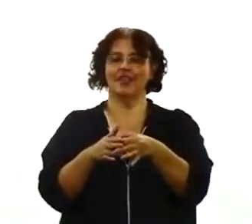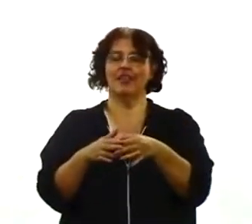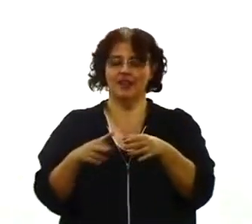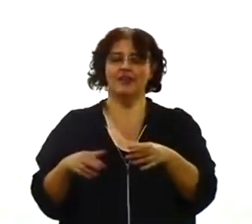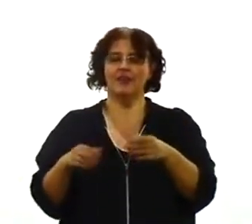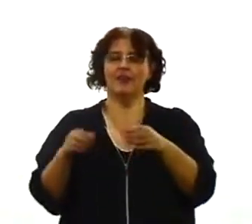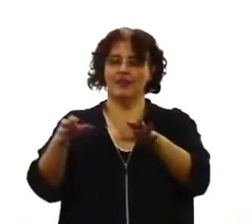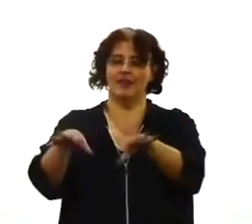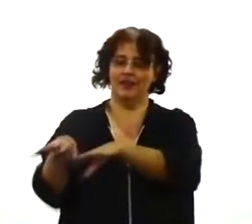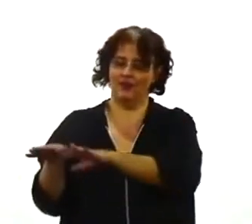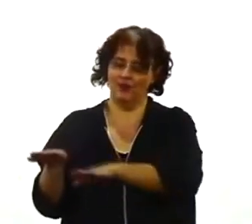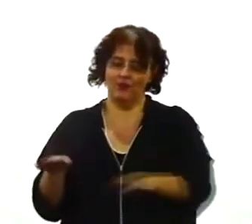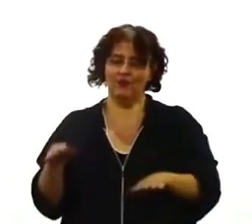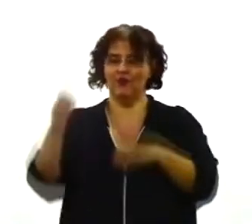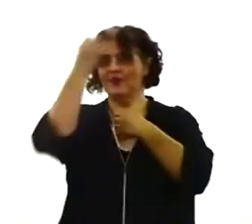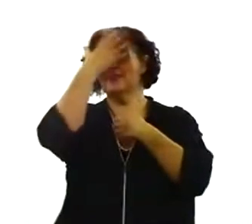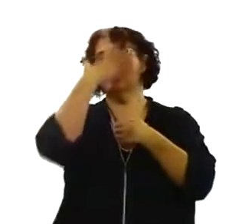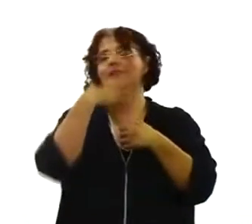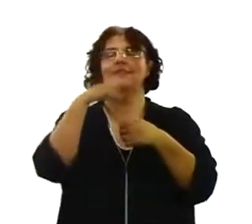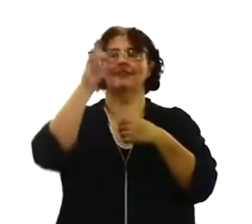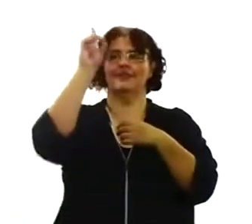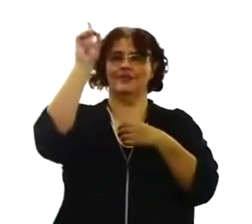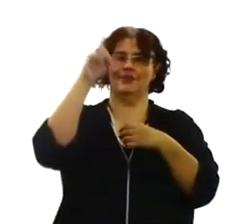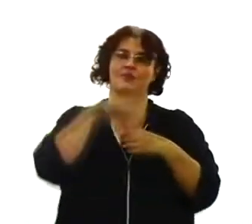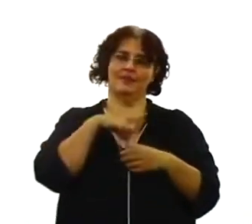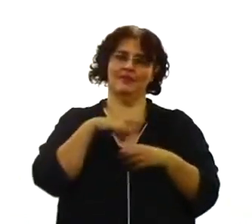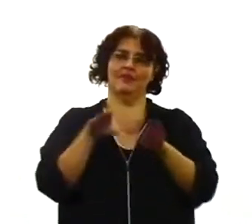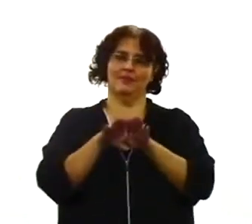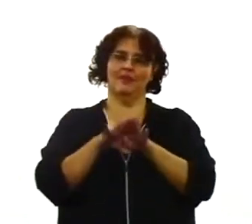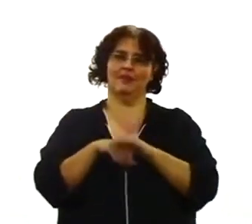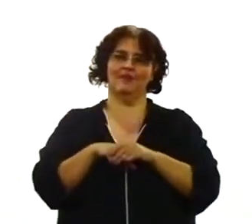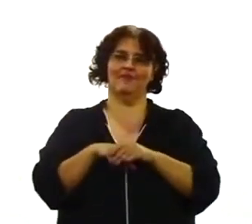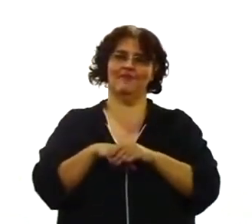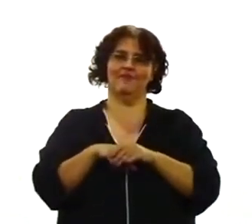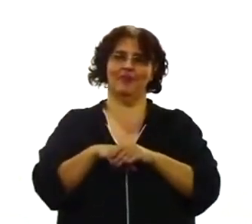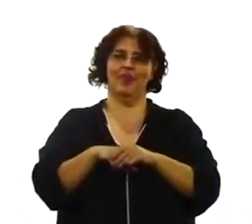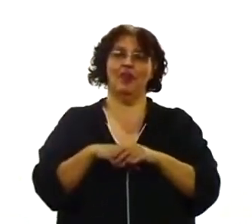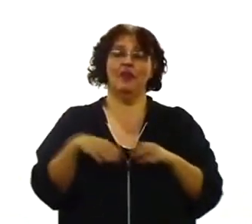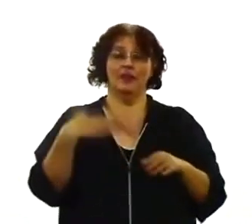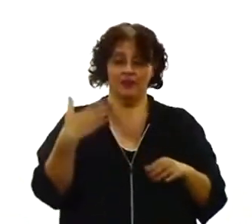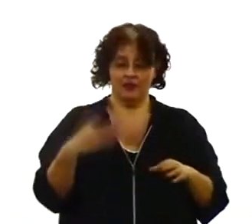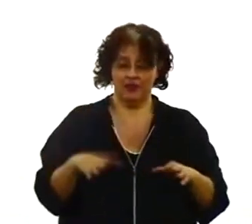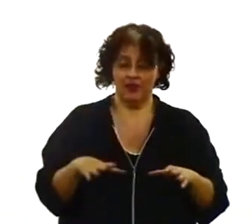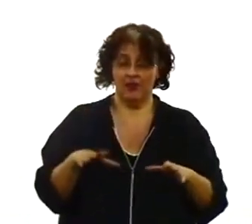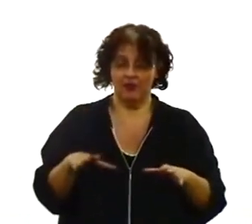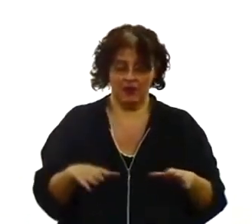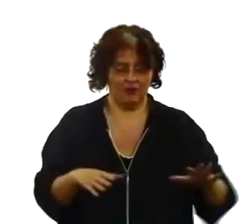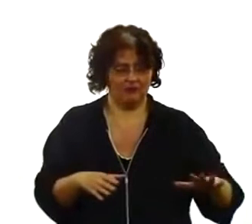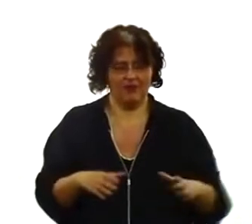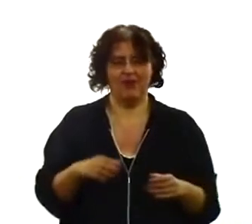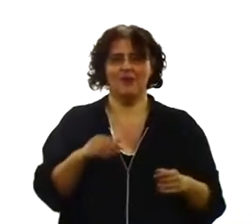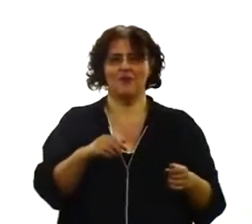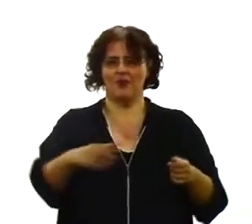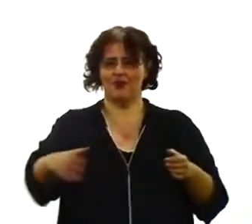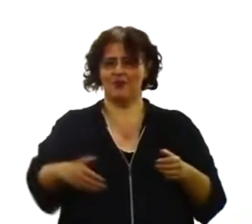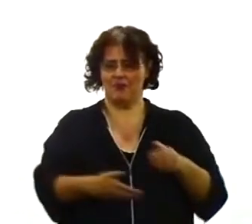pai traz o filho. Batiza o filho. Sabe o que vai acontecer com esse filho batizado? Ouvindo as coisas de Deus. Crescendo.